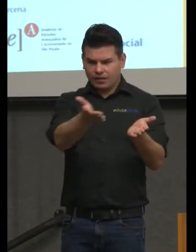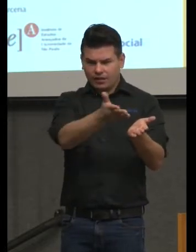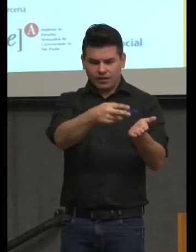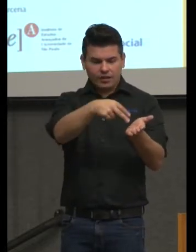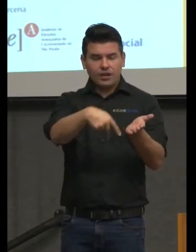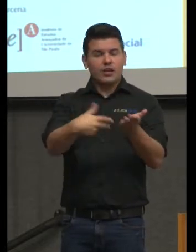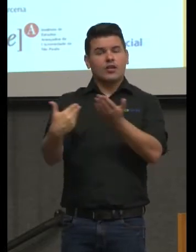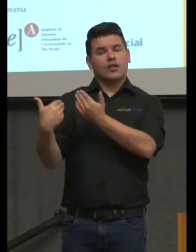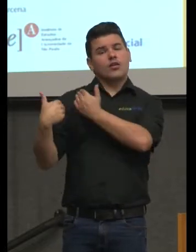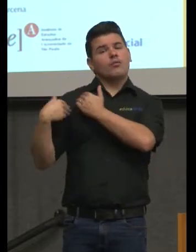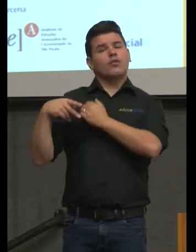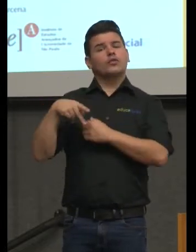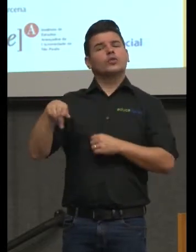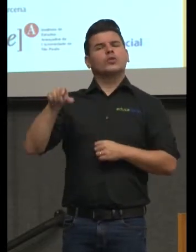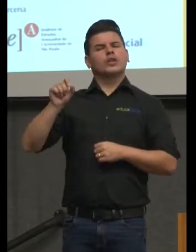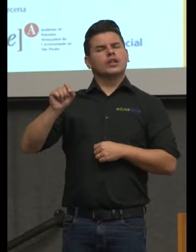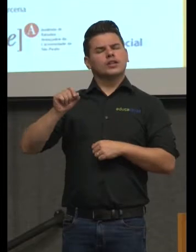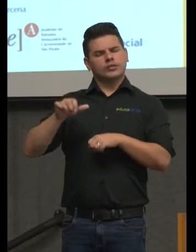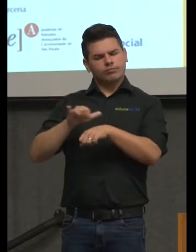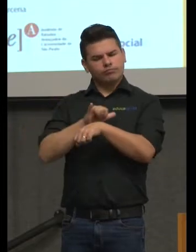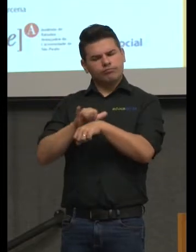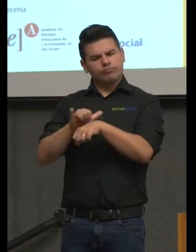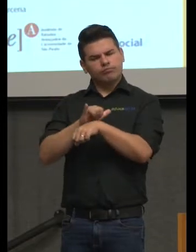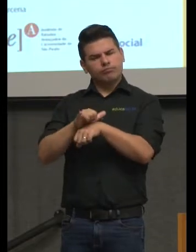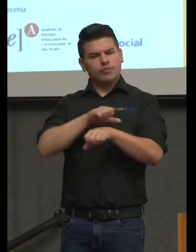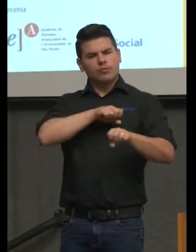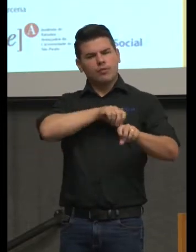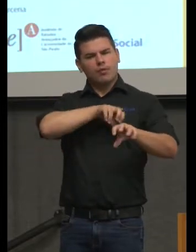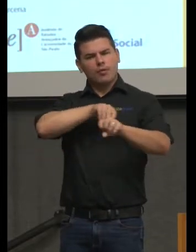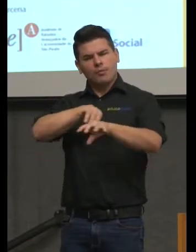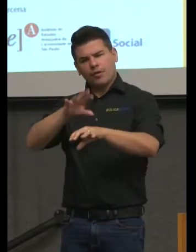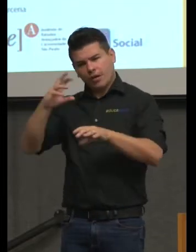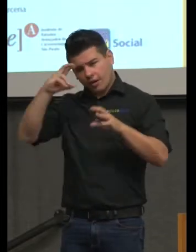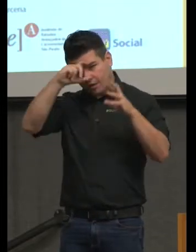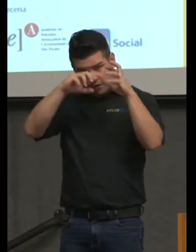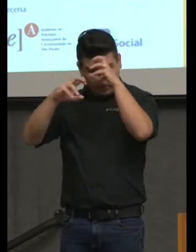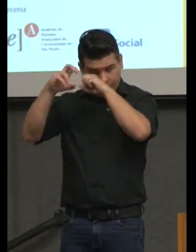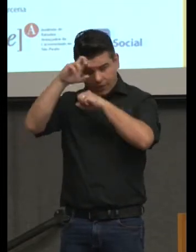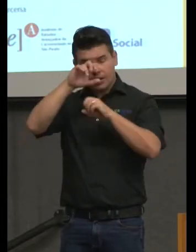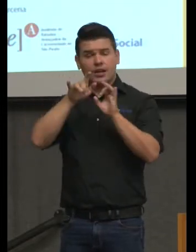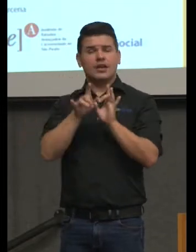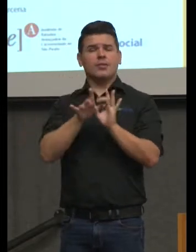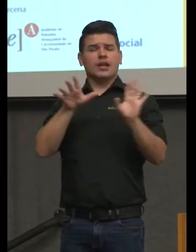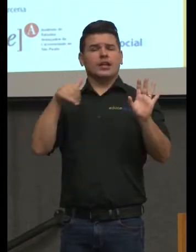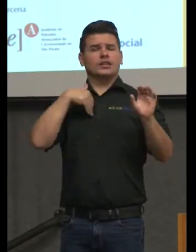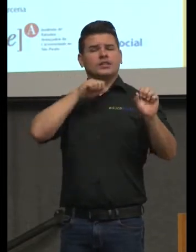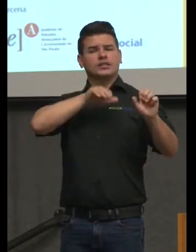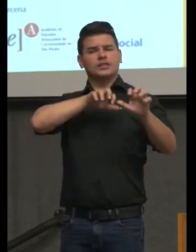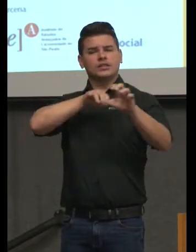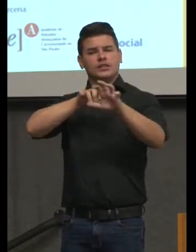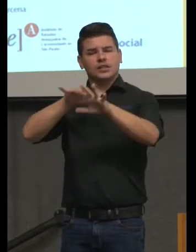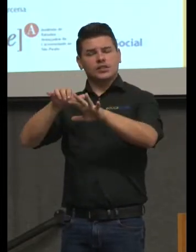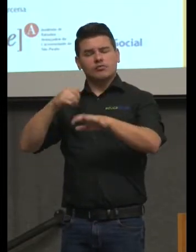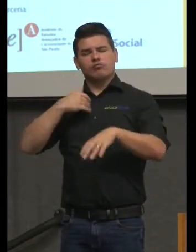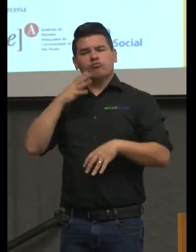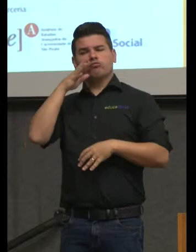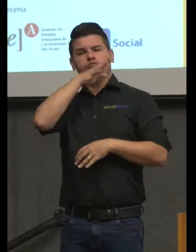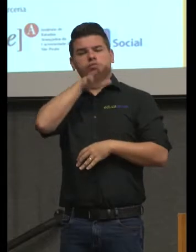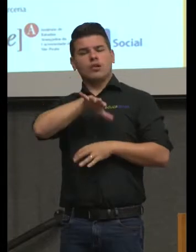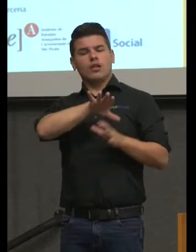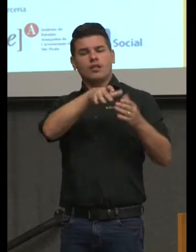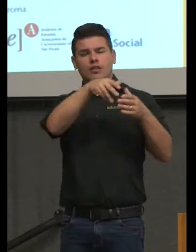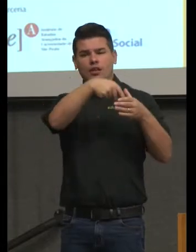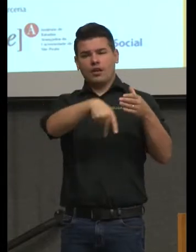do professor ao planejar a aprendizagem, ao ensinar com liberdade, ao vivenciar a tolerância em situações de ensino.